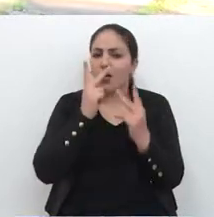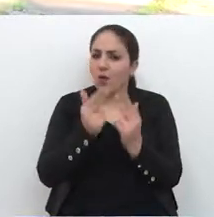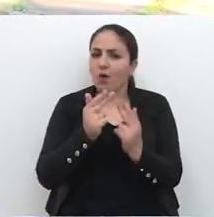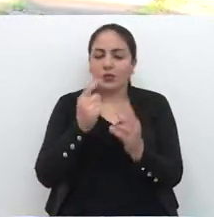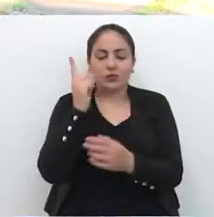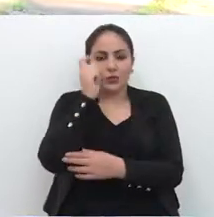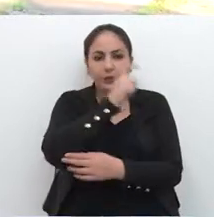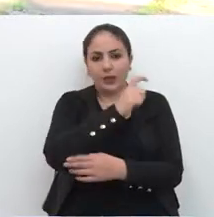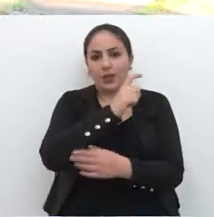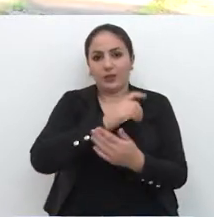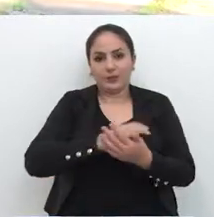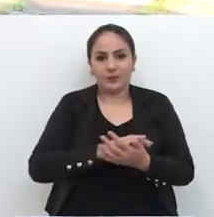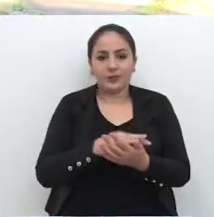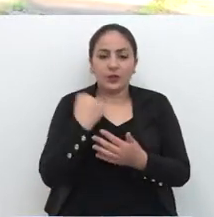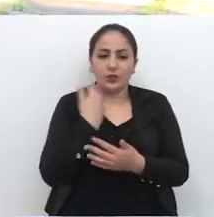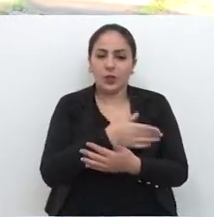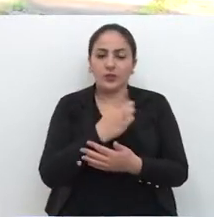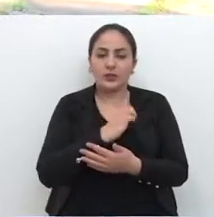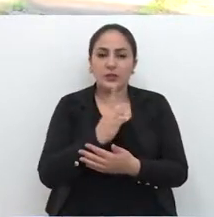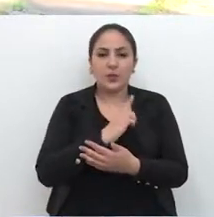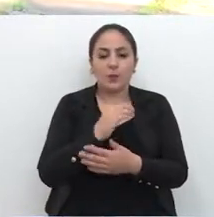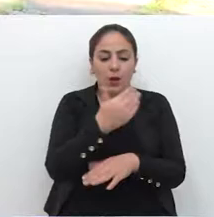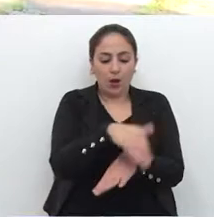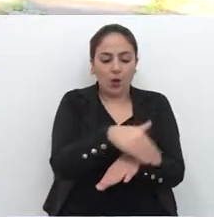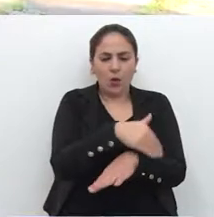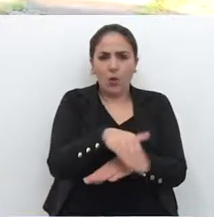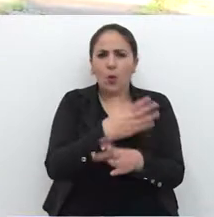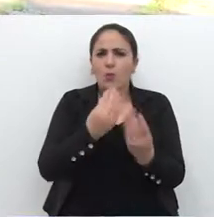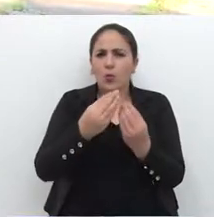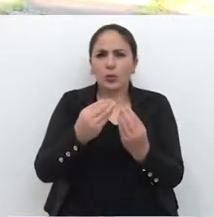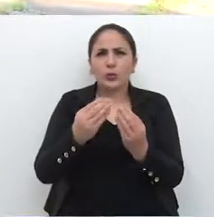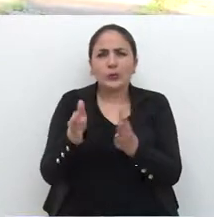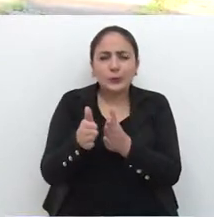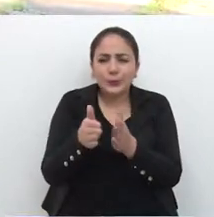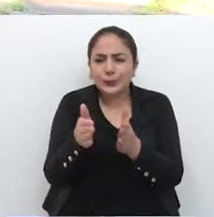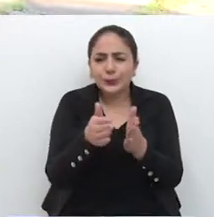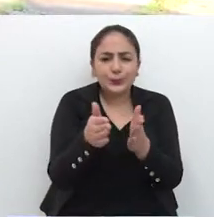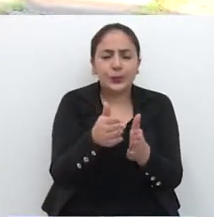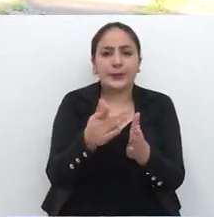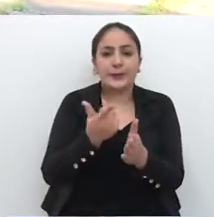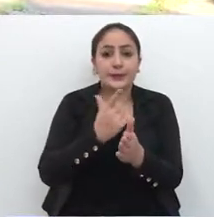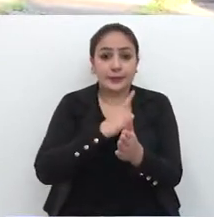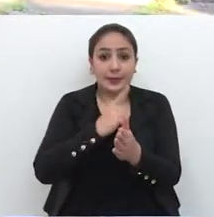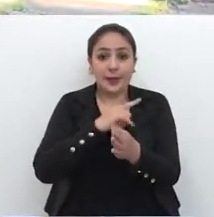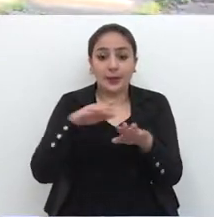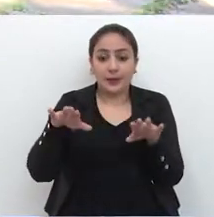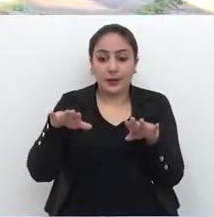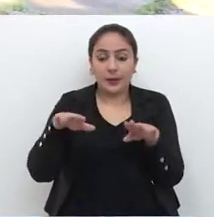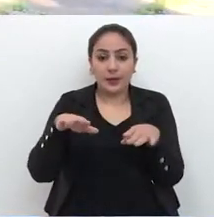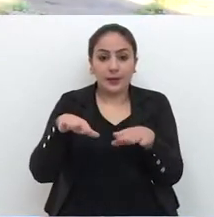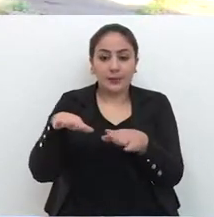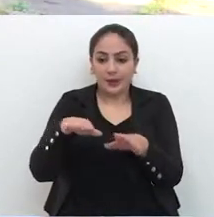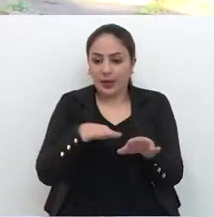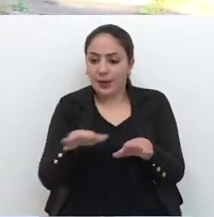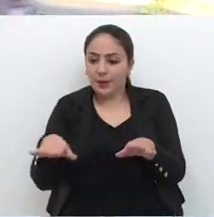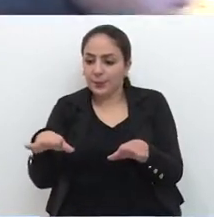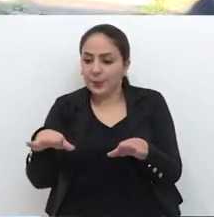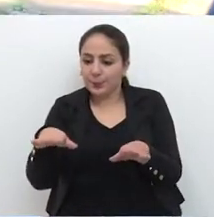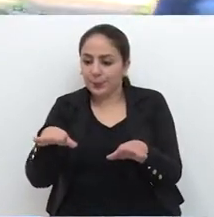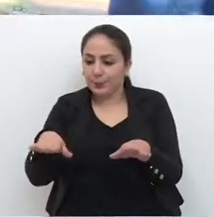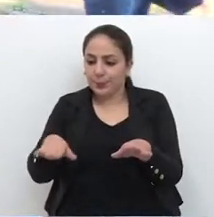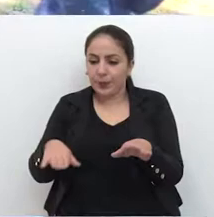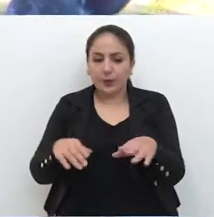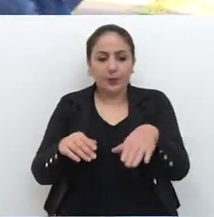é a mesma dificuldade. Nós temos aqui uma rua muito estreita, e tem estacionamento dos dois